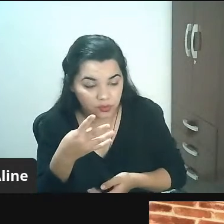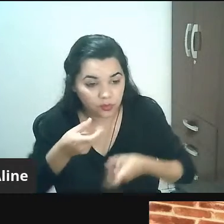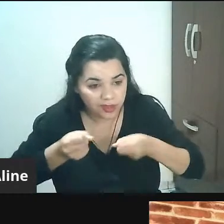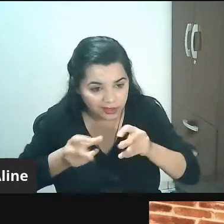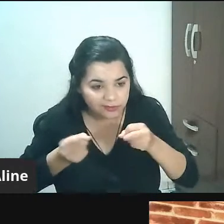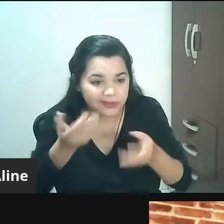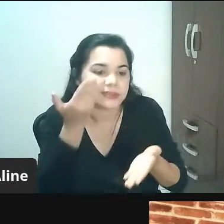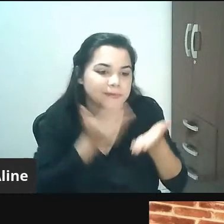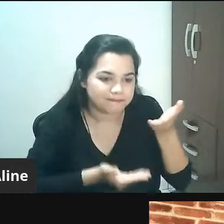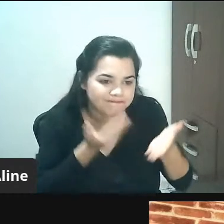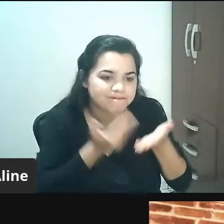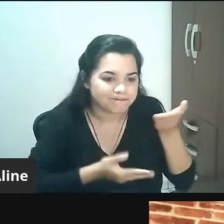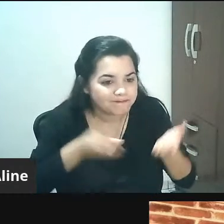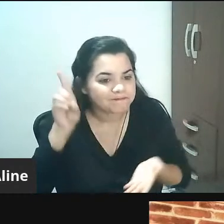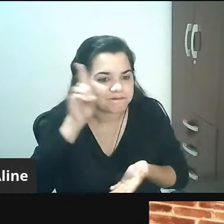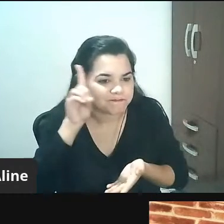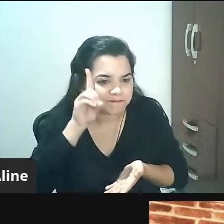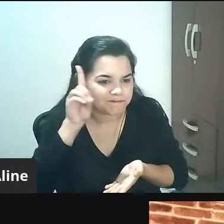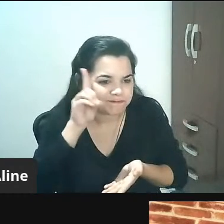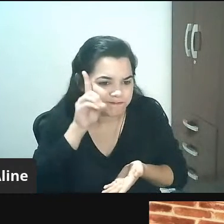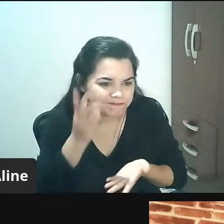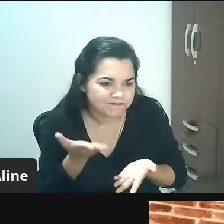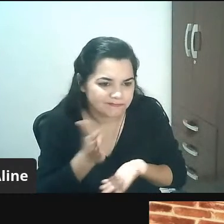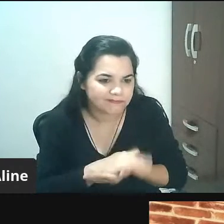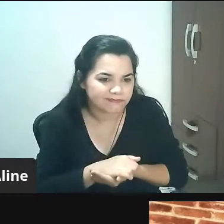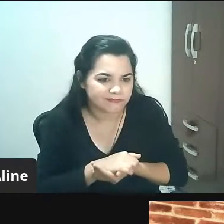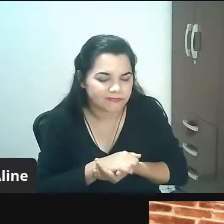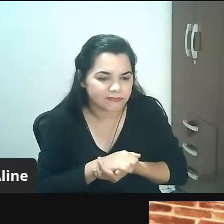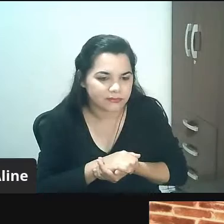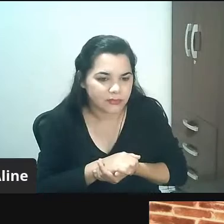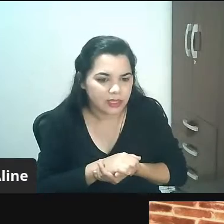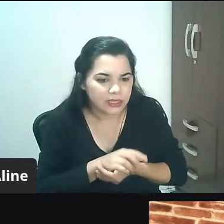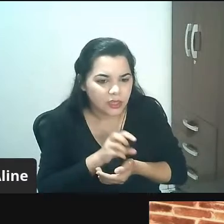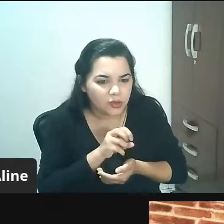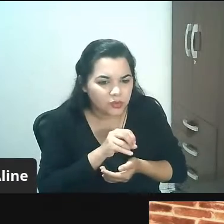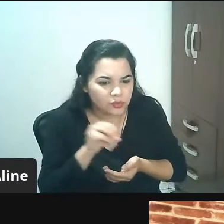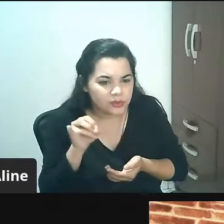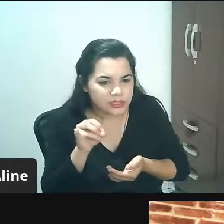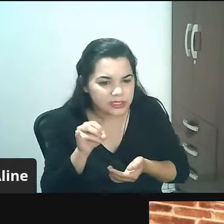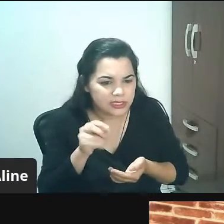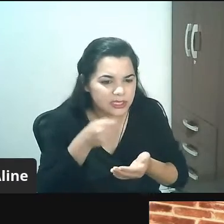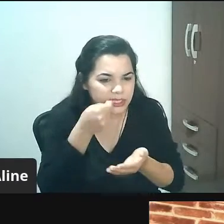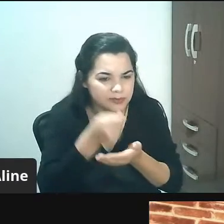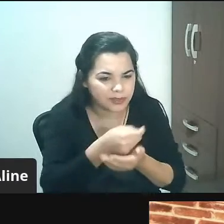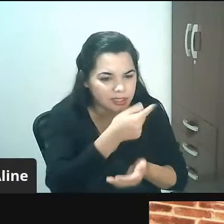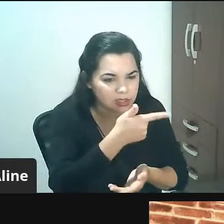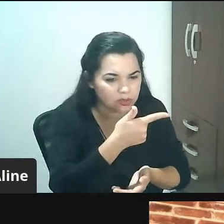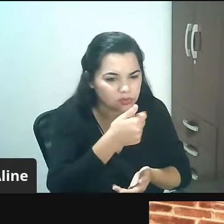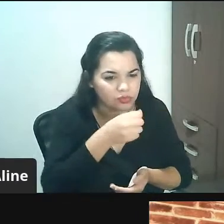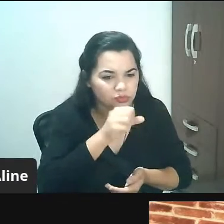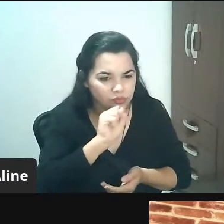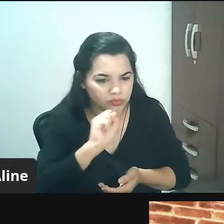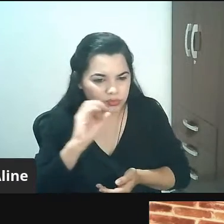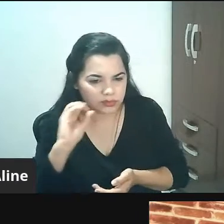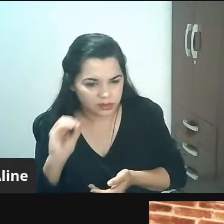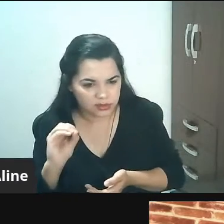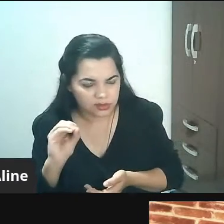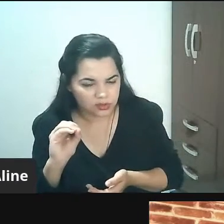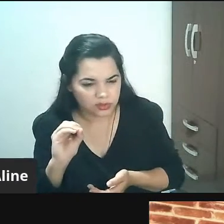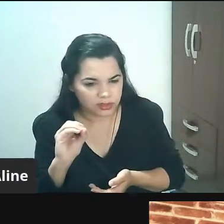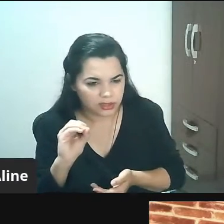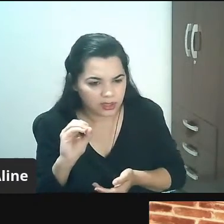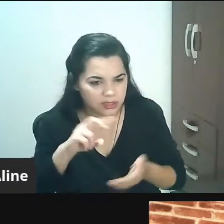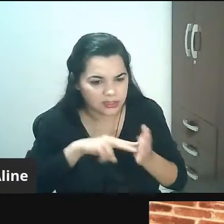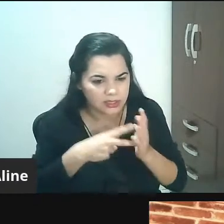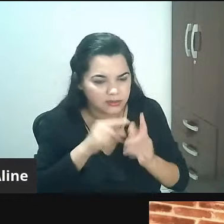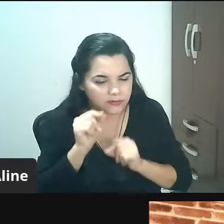24 vendas perdidas por dia se eles estivessem comprando os mesmos 280 que aqueles 4 estão pagando em média